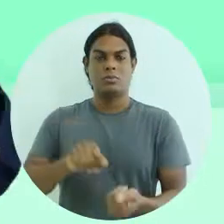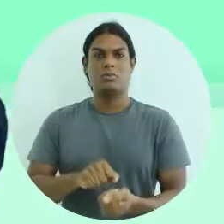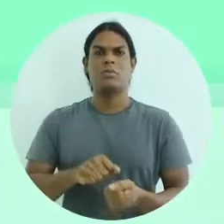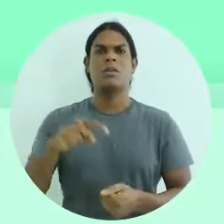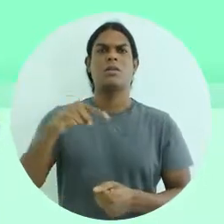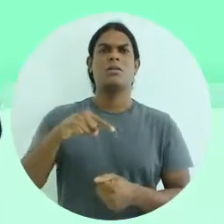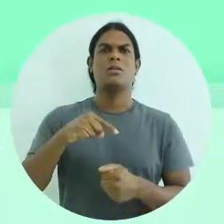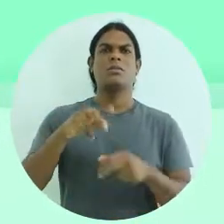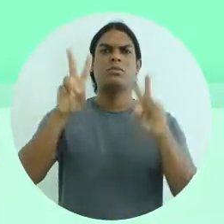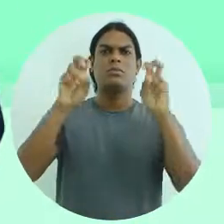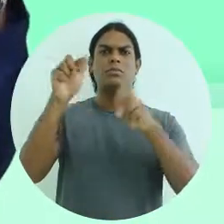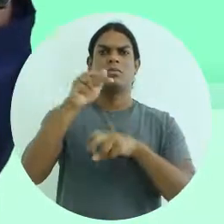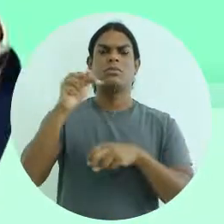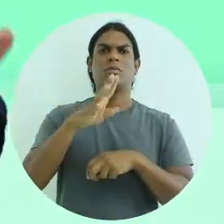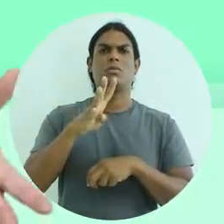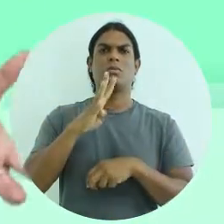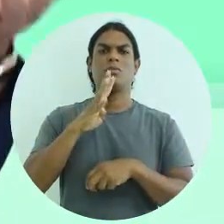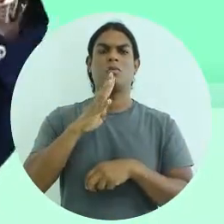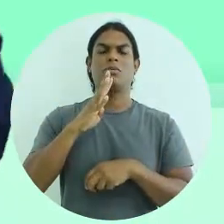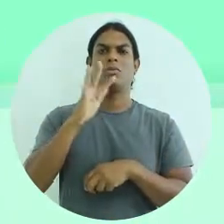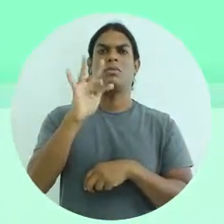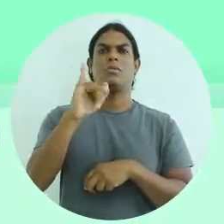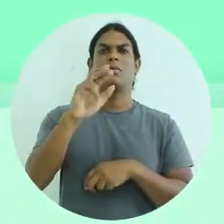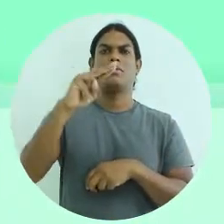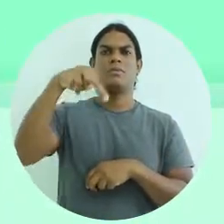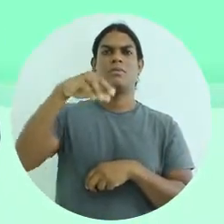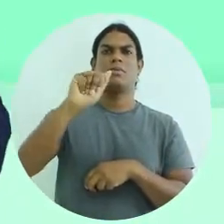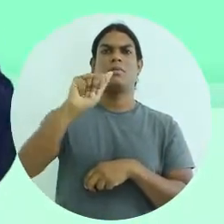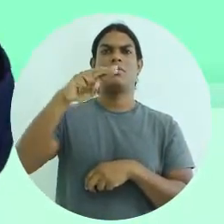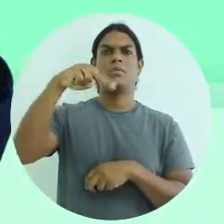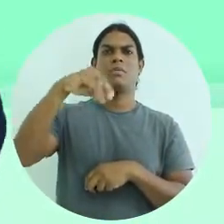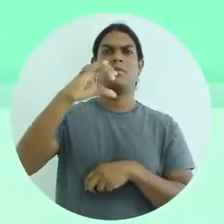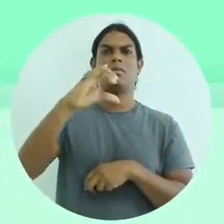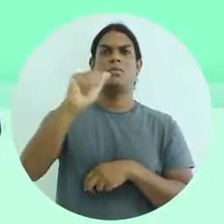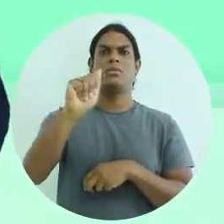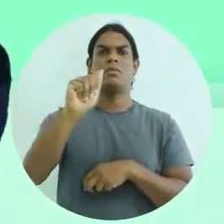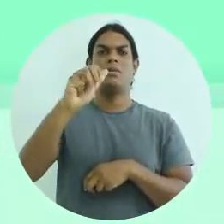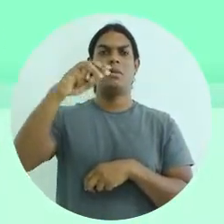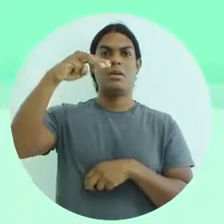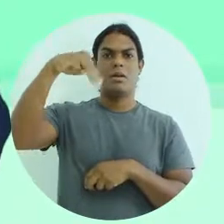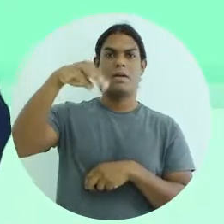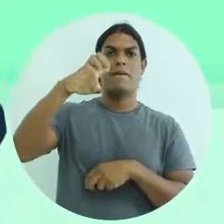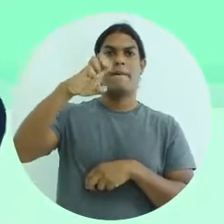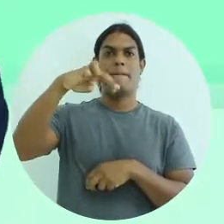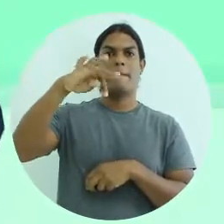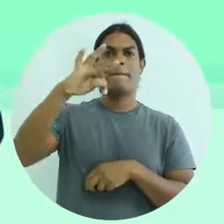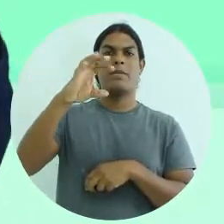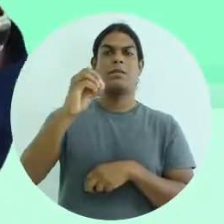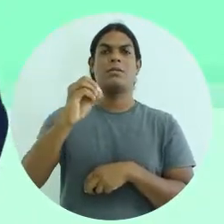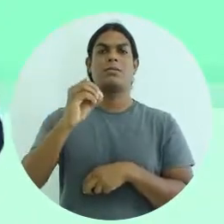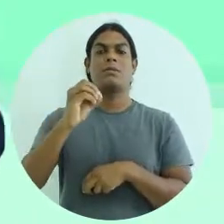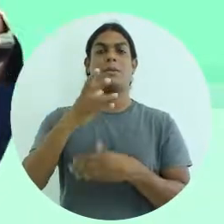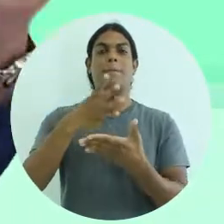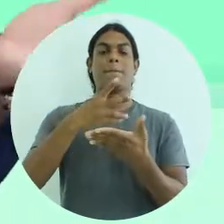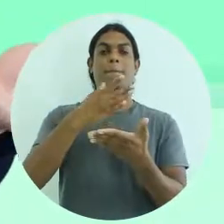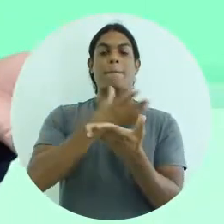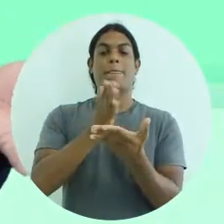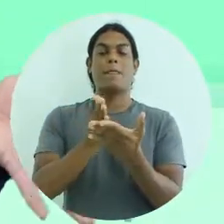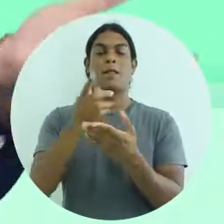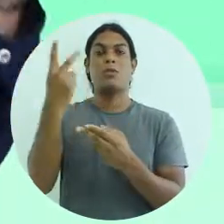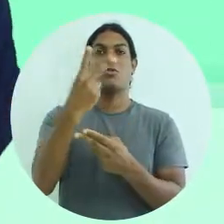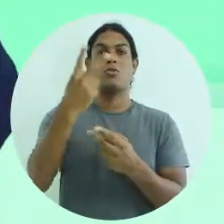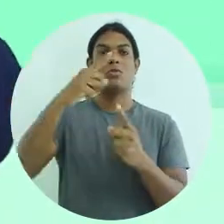competência 7, iremos conhecer os financiamentos à exportação. Eles estão divididos em financiamentos de créditos